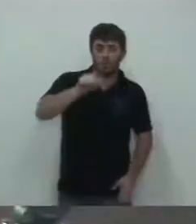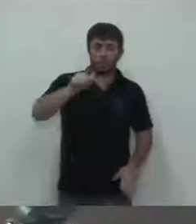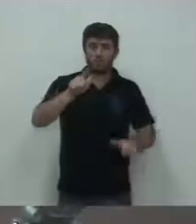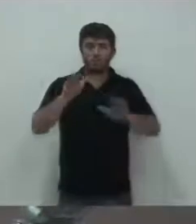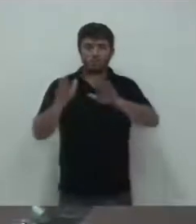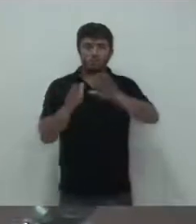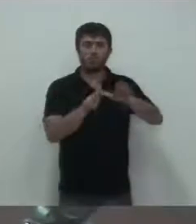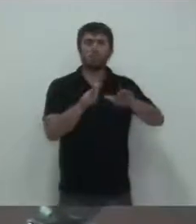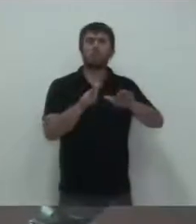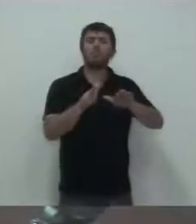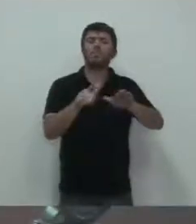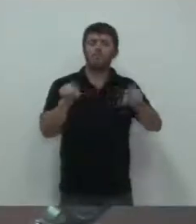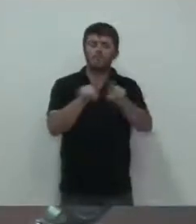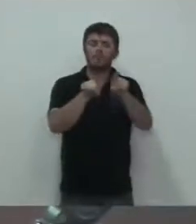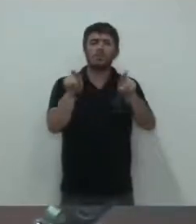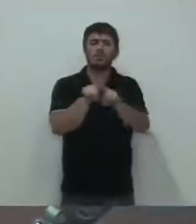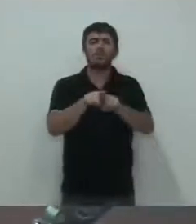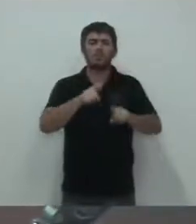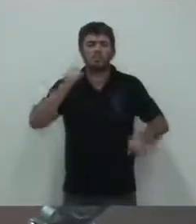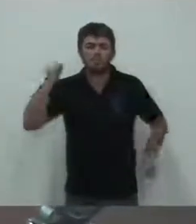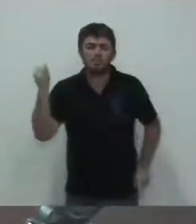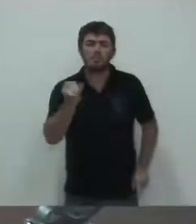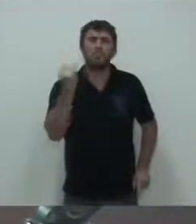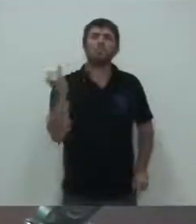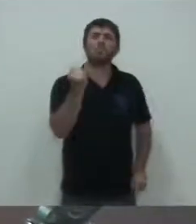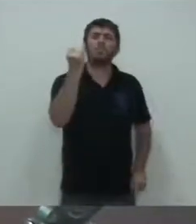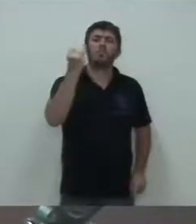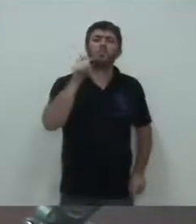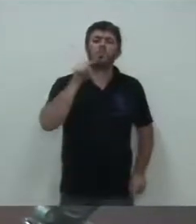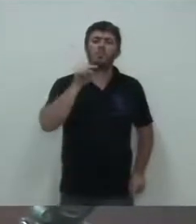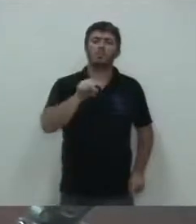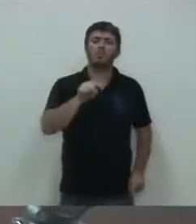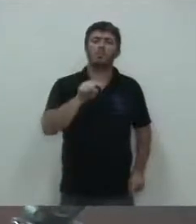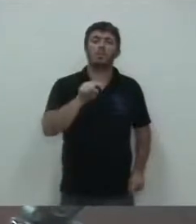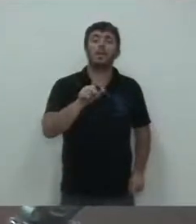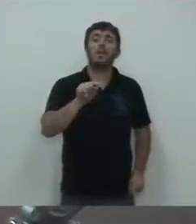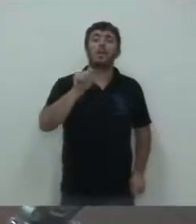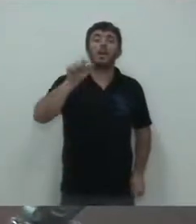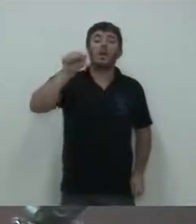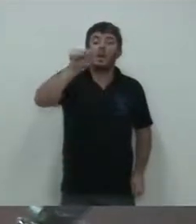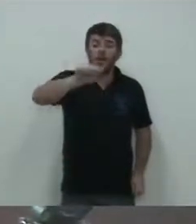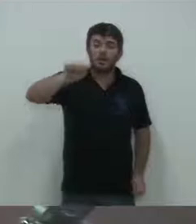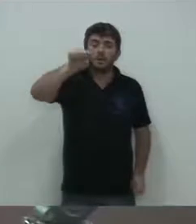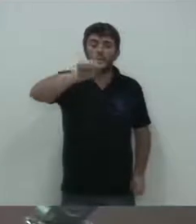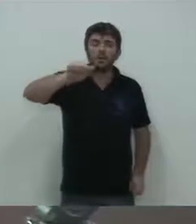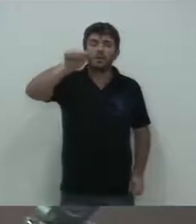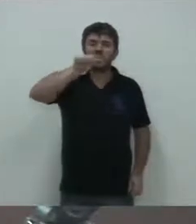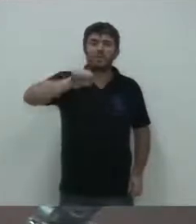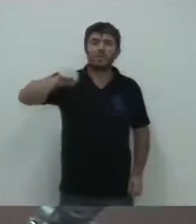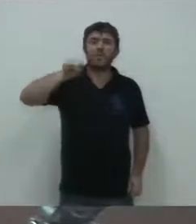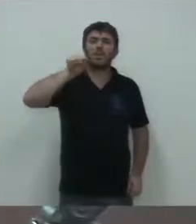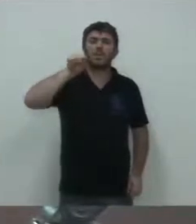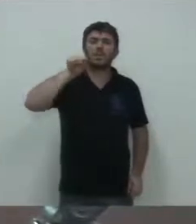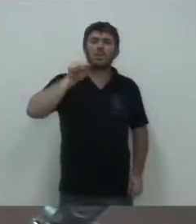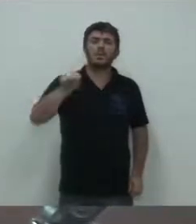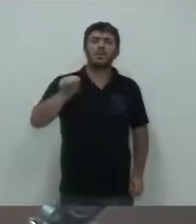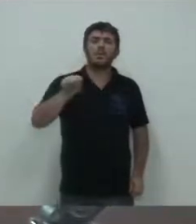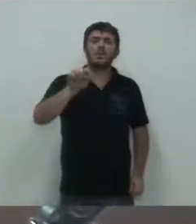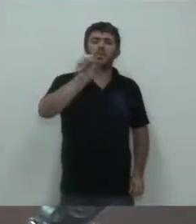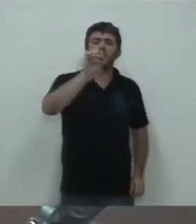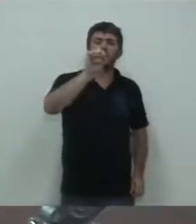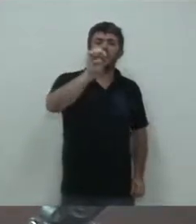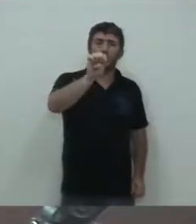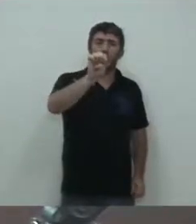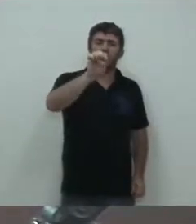também, sobre a entidade Reencontro. Eu só vou deixar vocês informados,